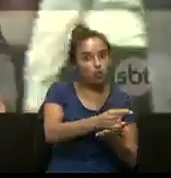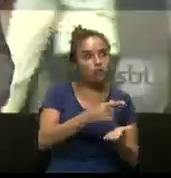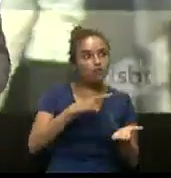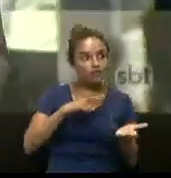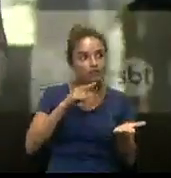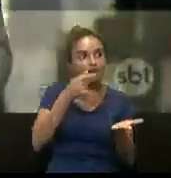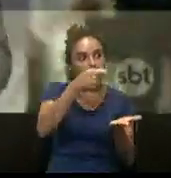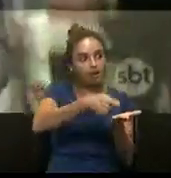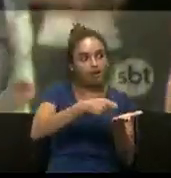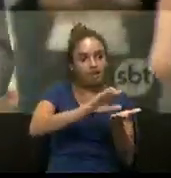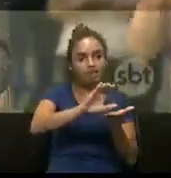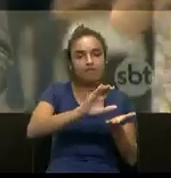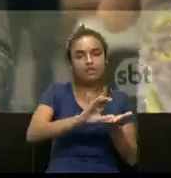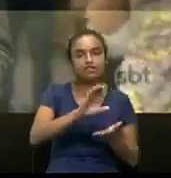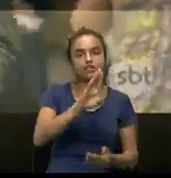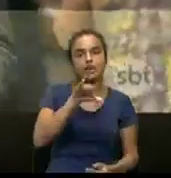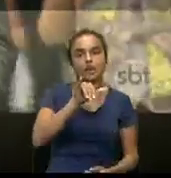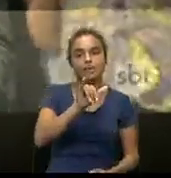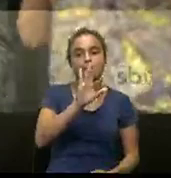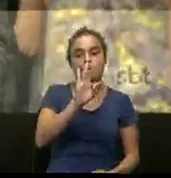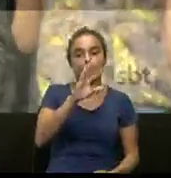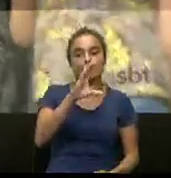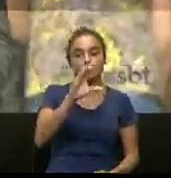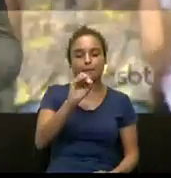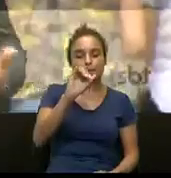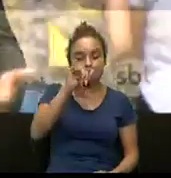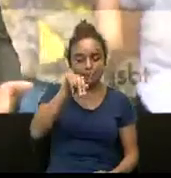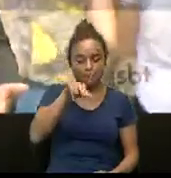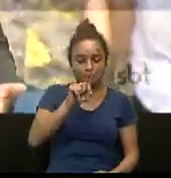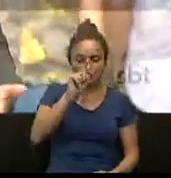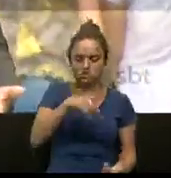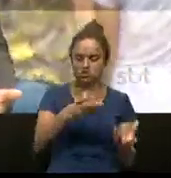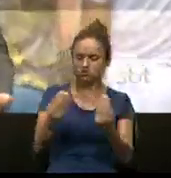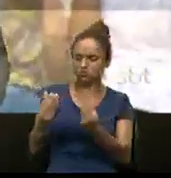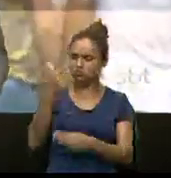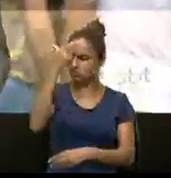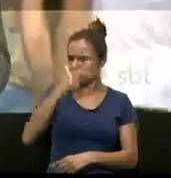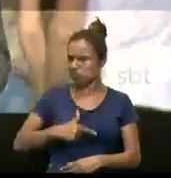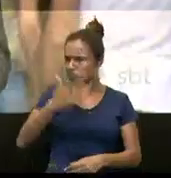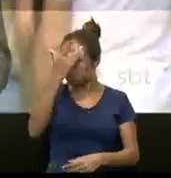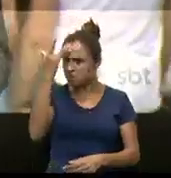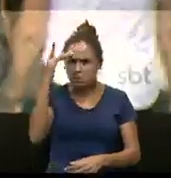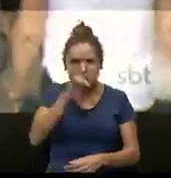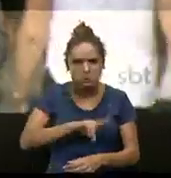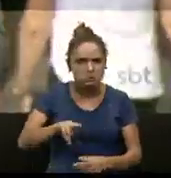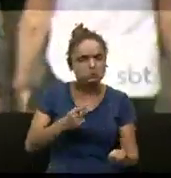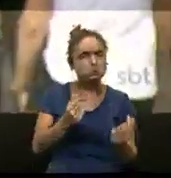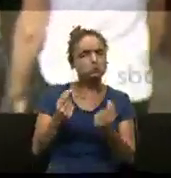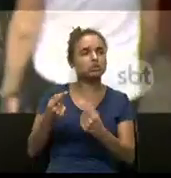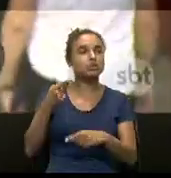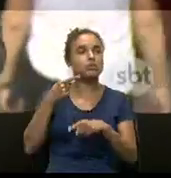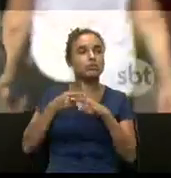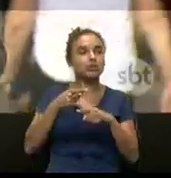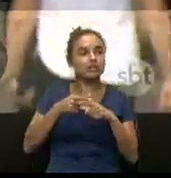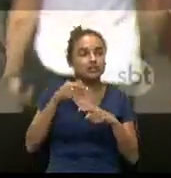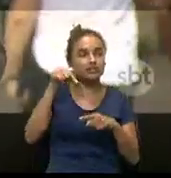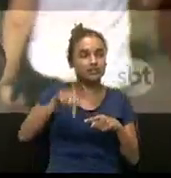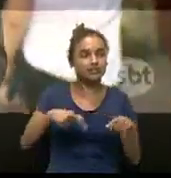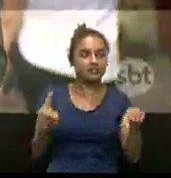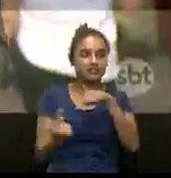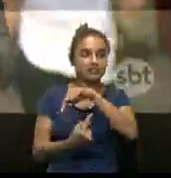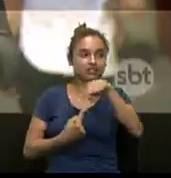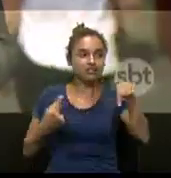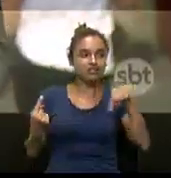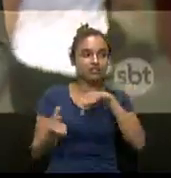proporção da valorização da moeda. Ora, se tem tanta gente usando esse dinheiro virtual, por que não colocá-lo para circular